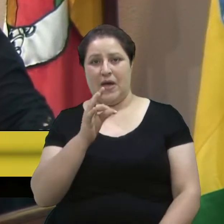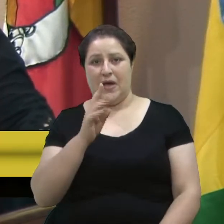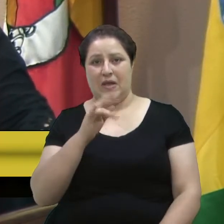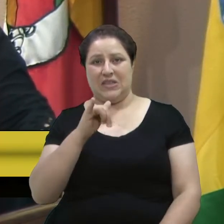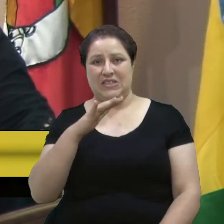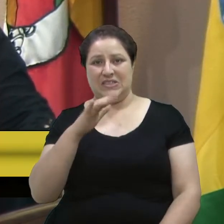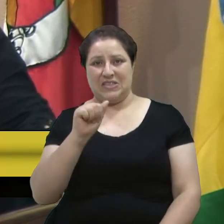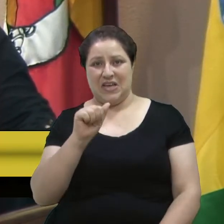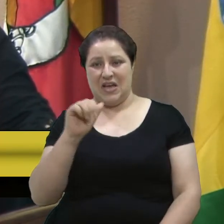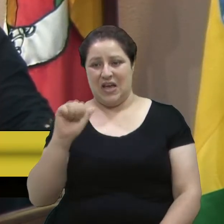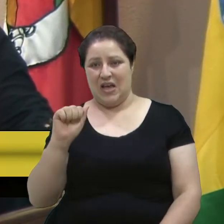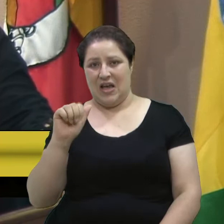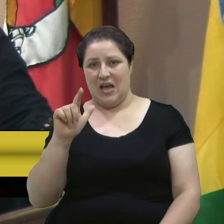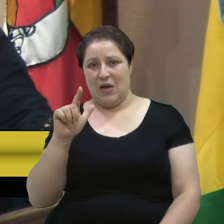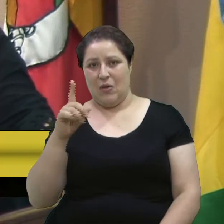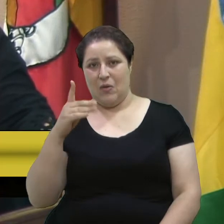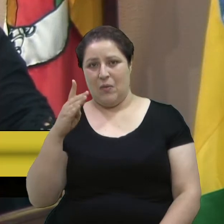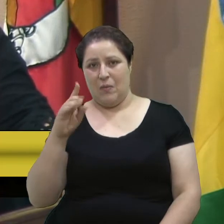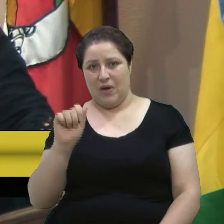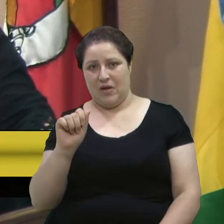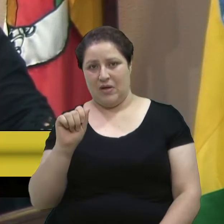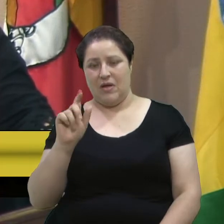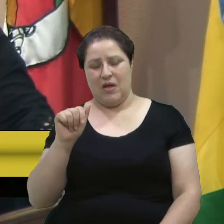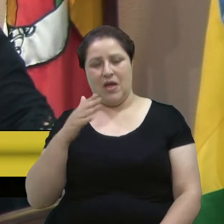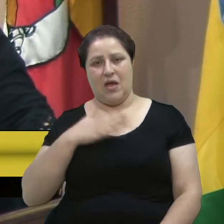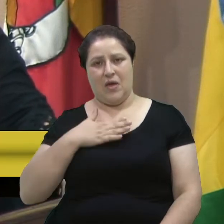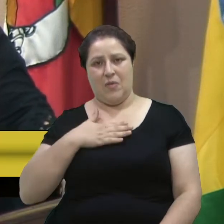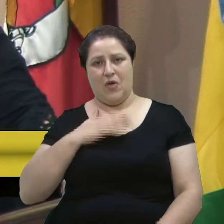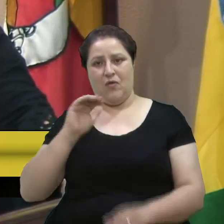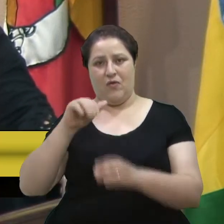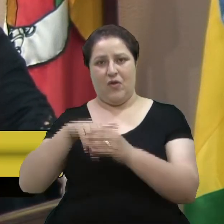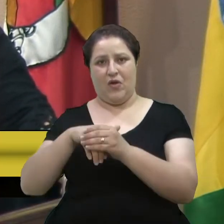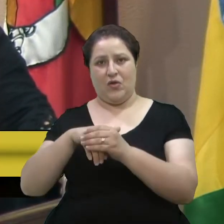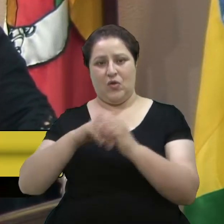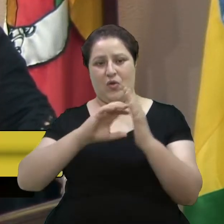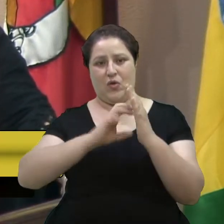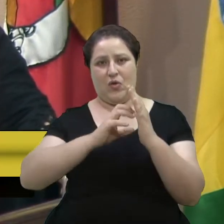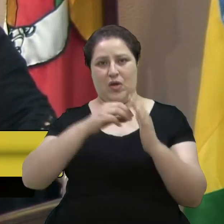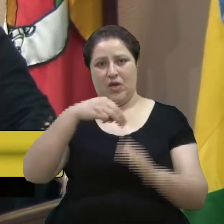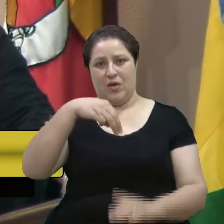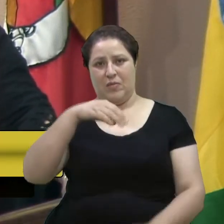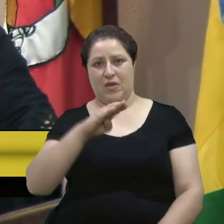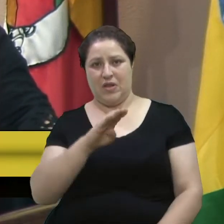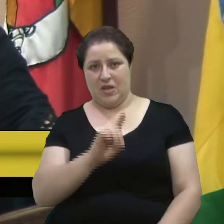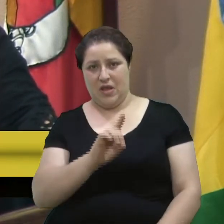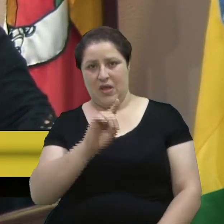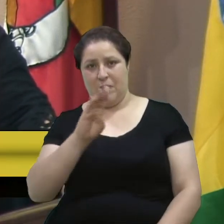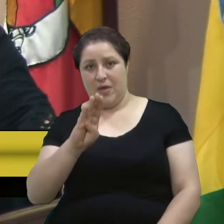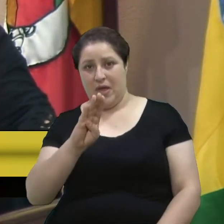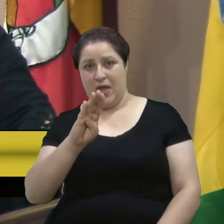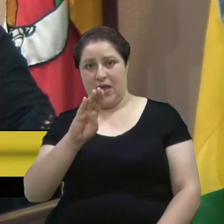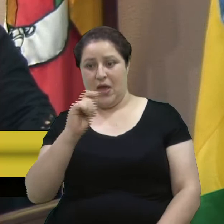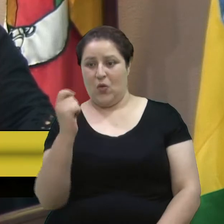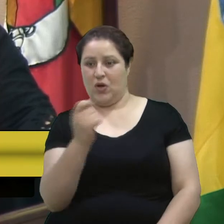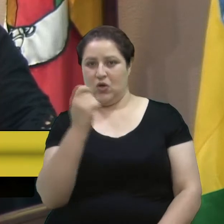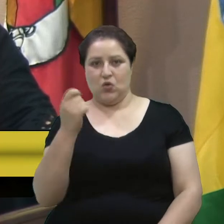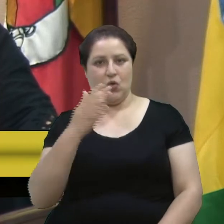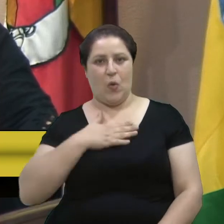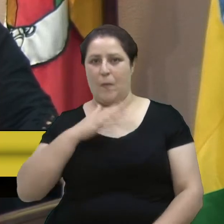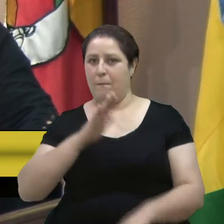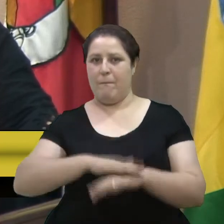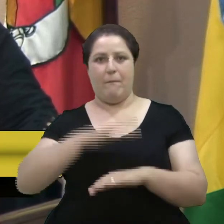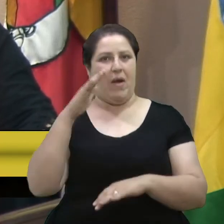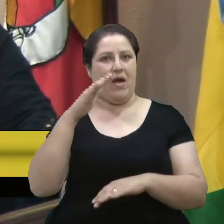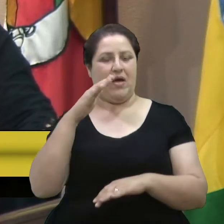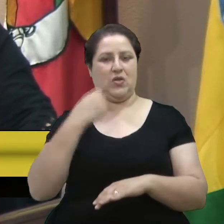Eu fui a vereadora do MDB mais votada de todo o Rio Grande do Sul. Então, para mim foi